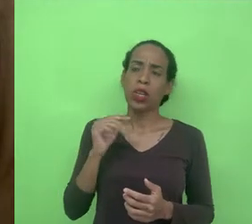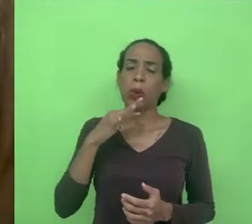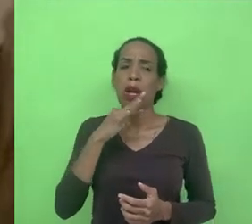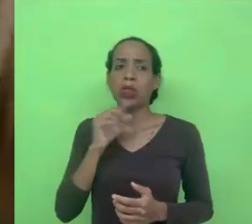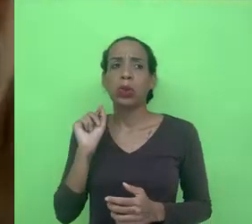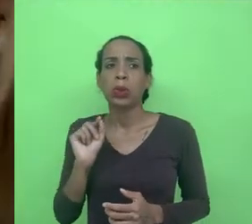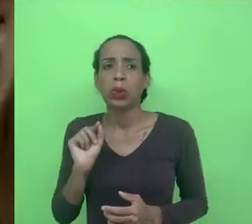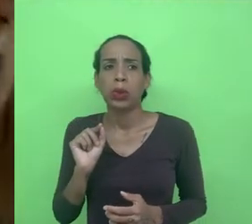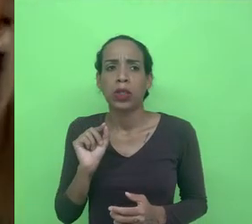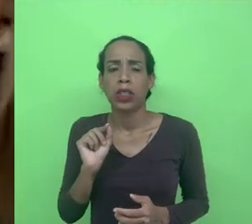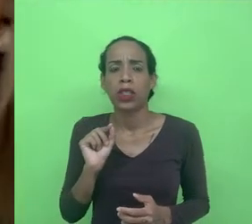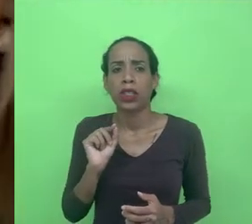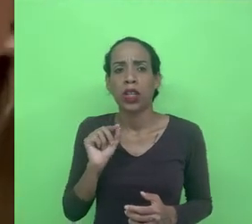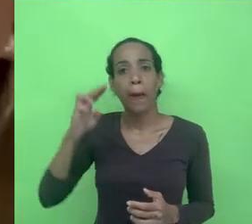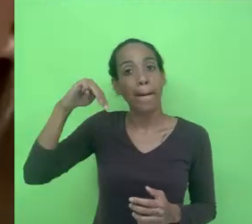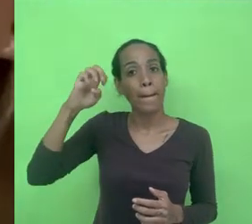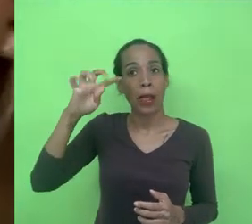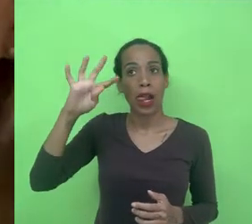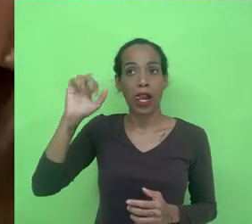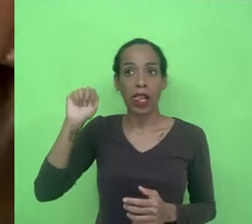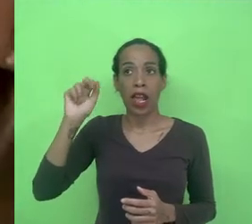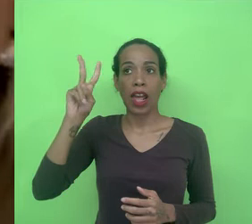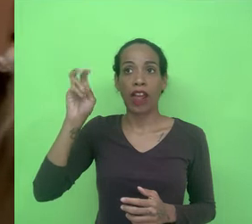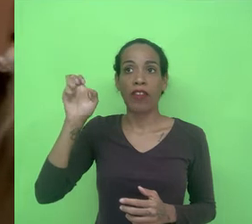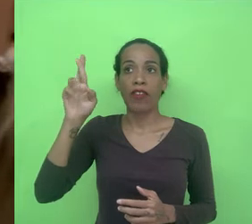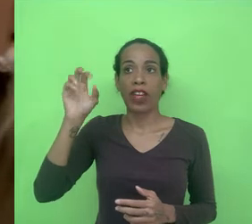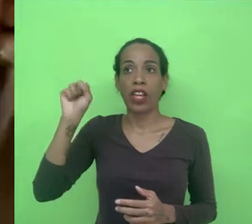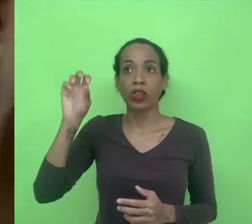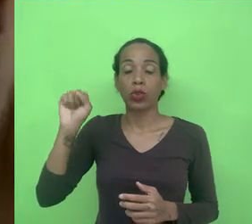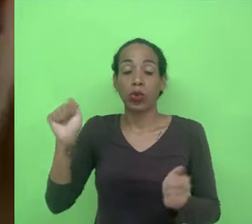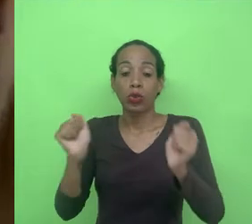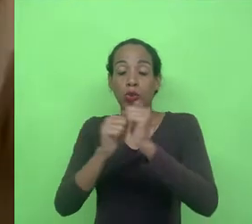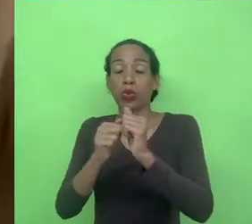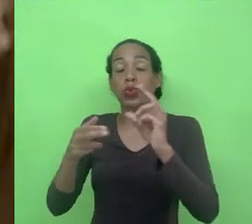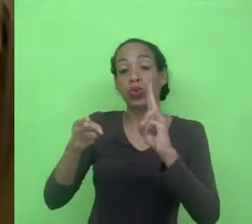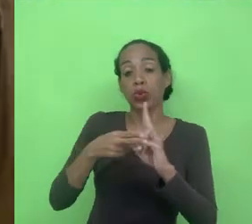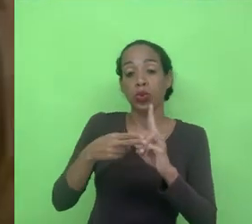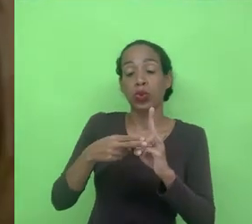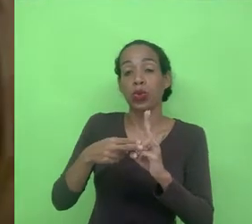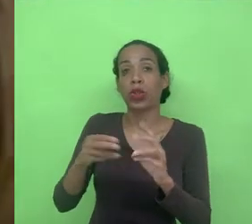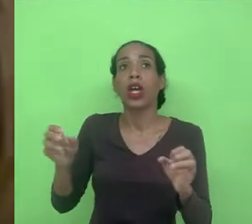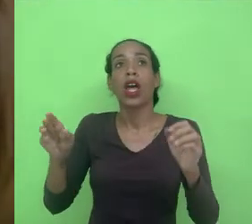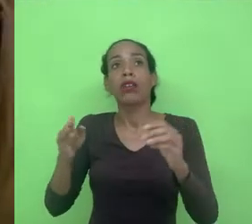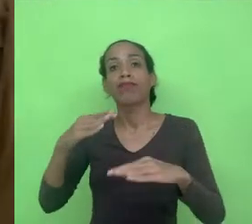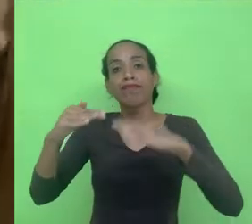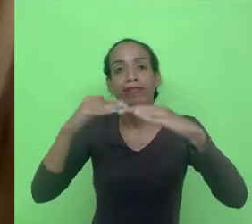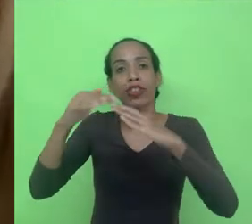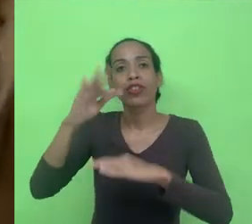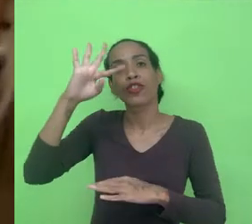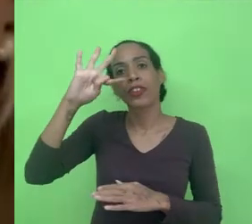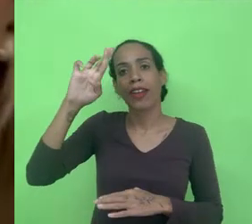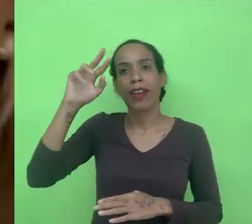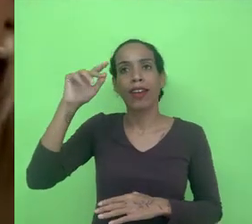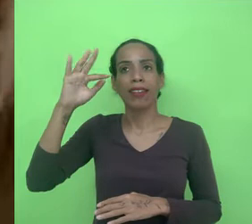metaverso com os indígenas como projeto institucional do TRT da 14ª região eu